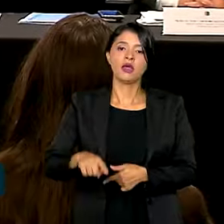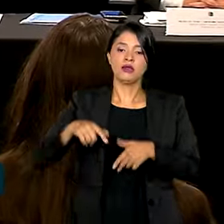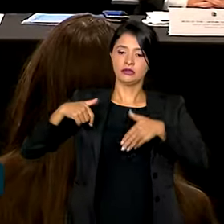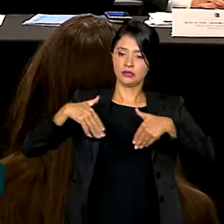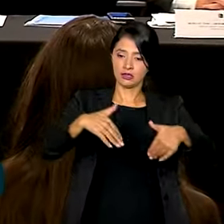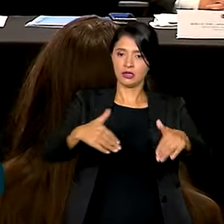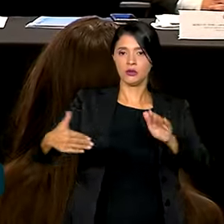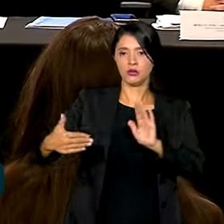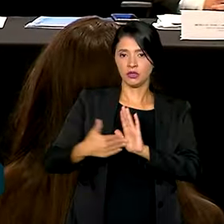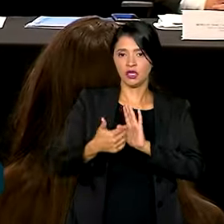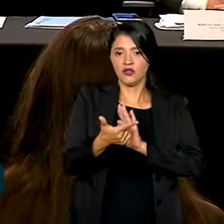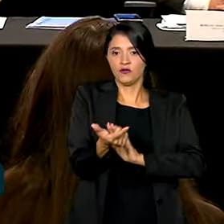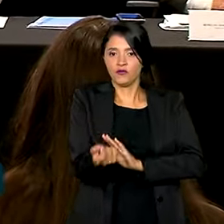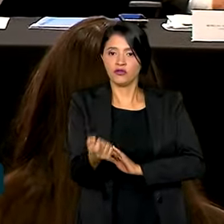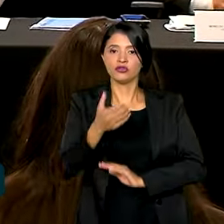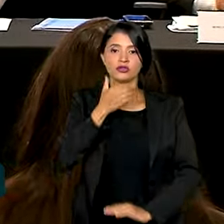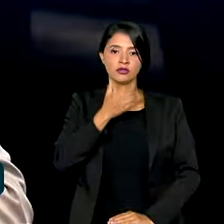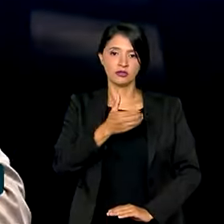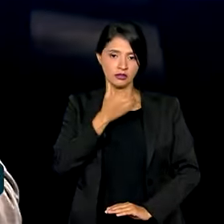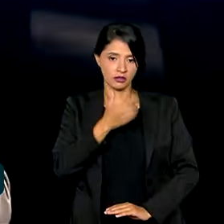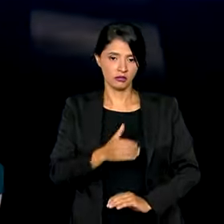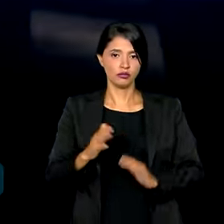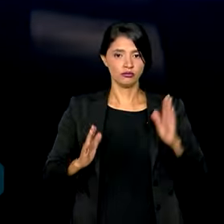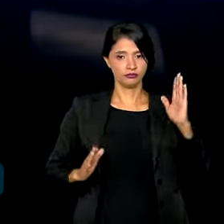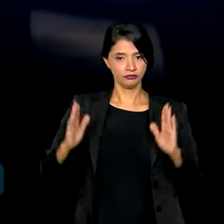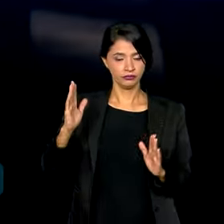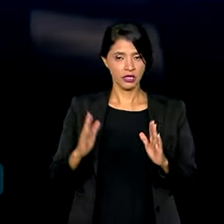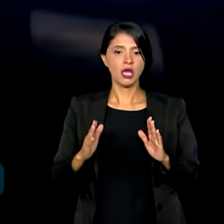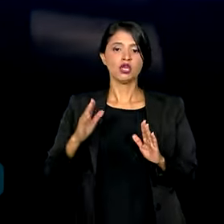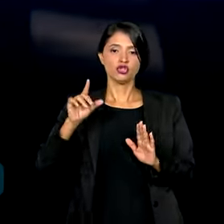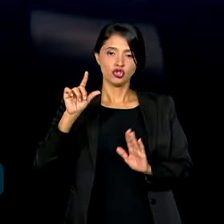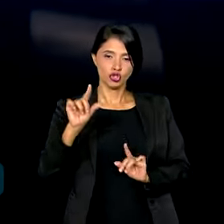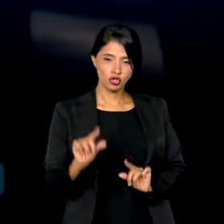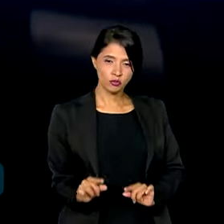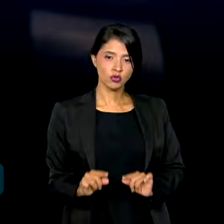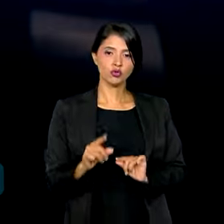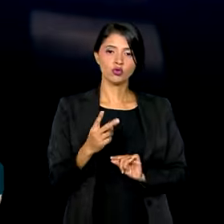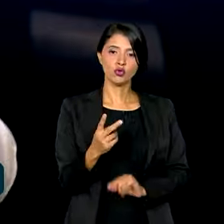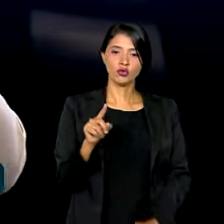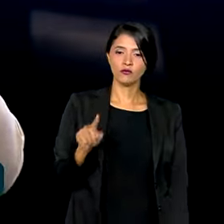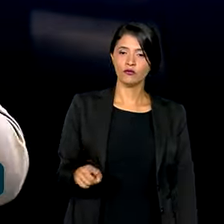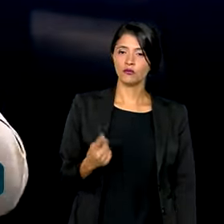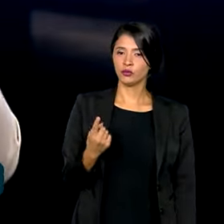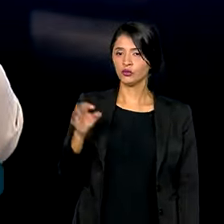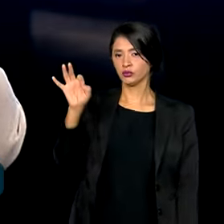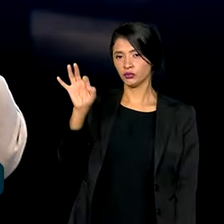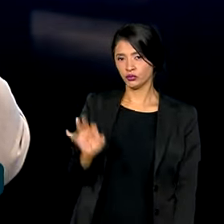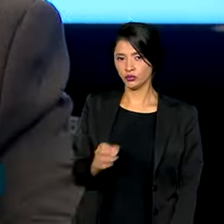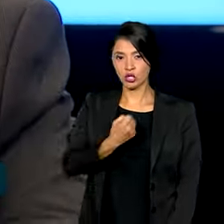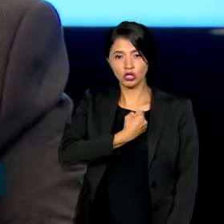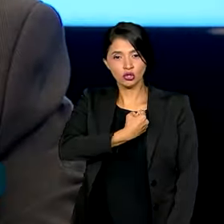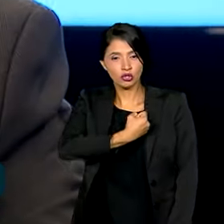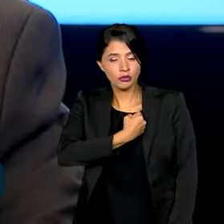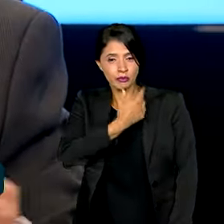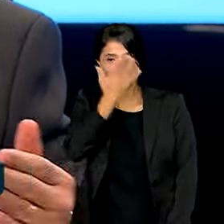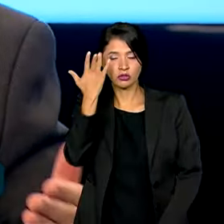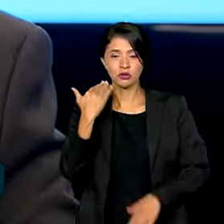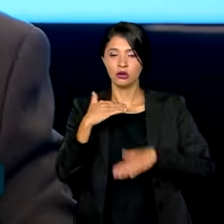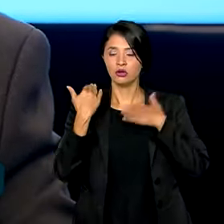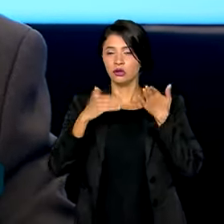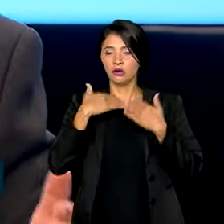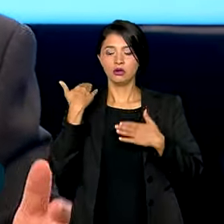a 20 de dezembro deste ano. Houve redução de 2,1% no número de vítimas de